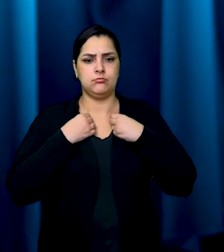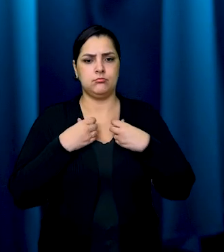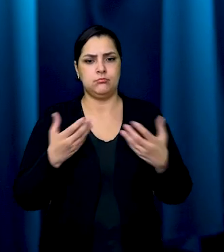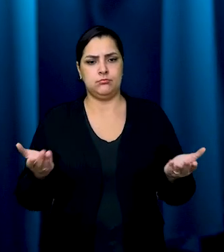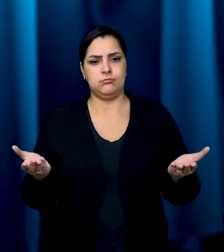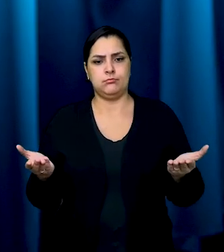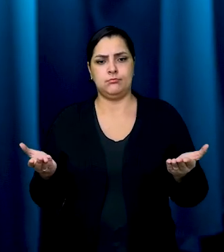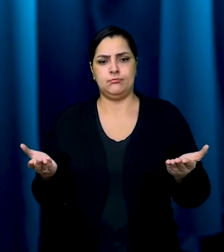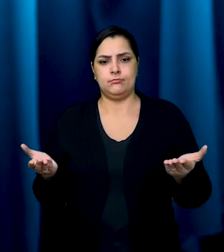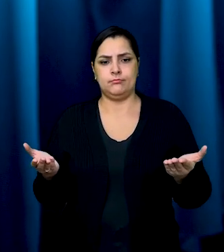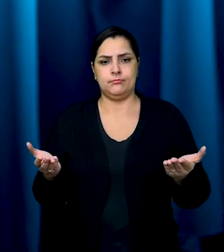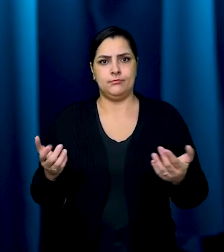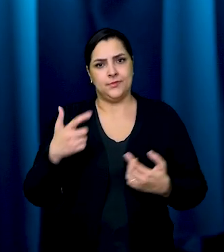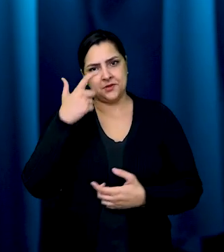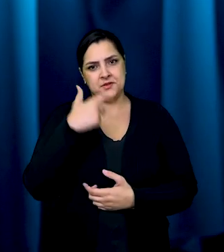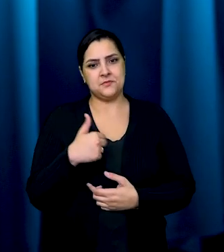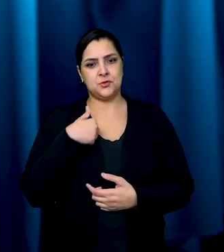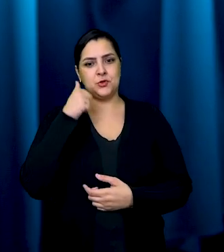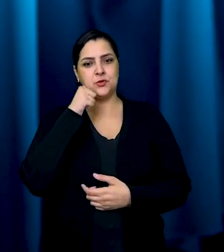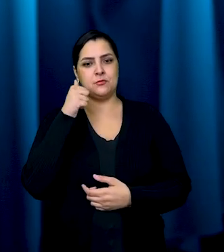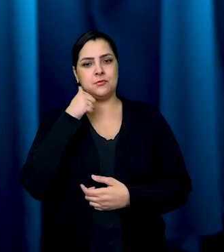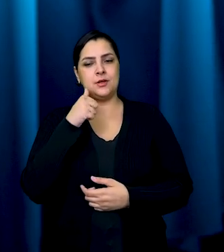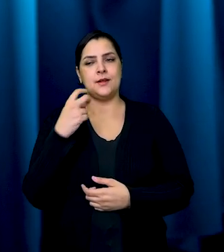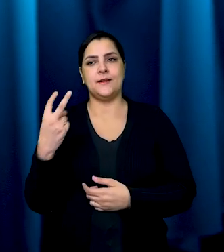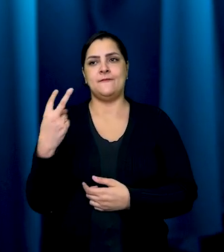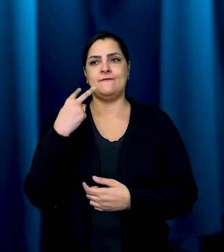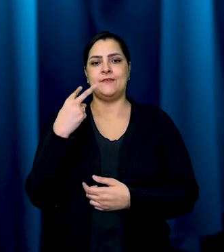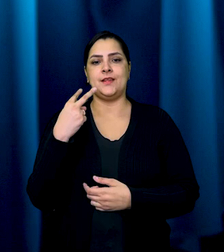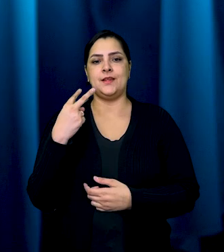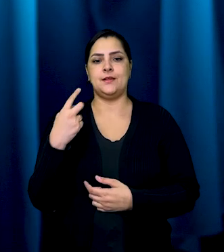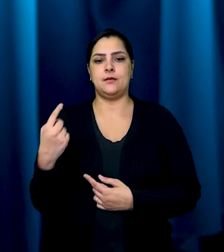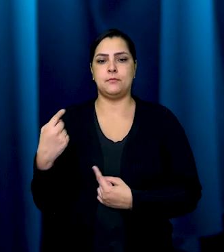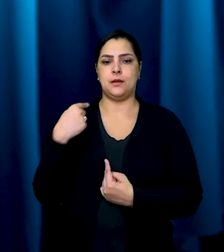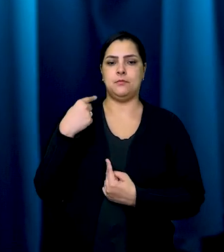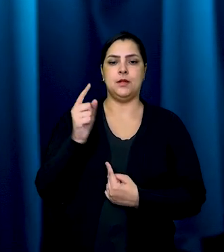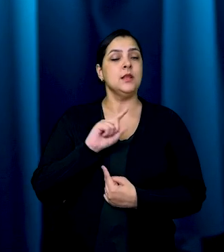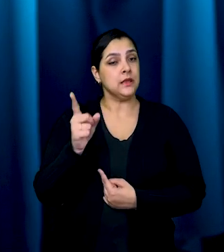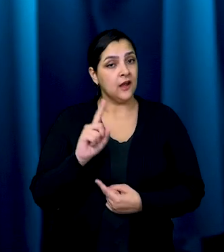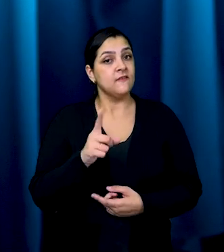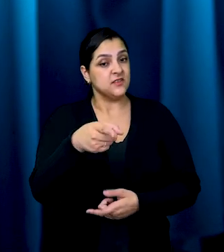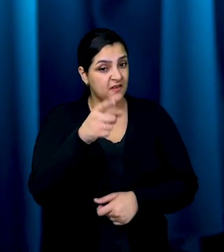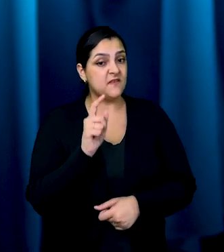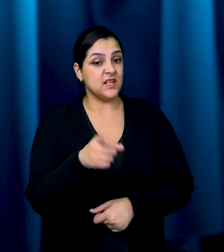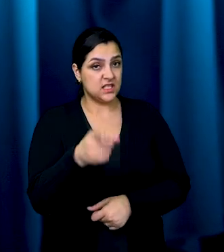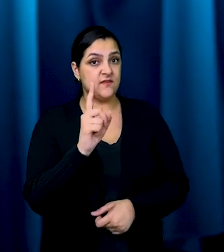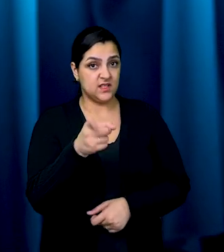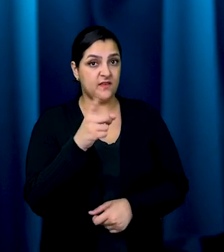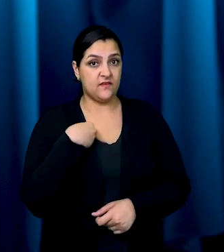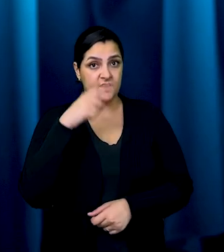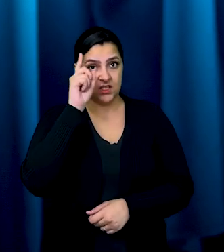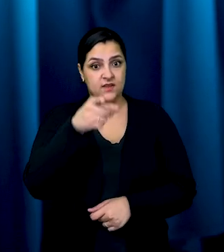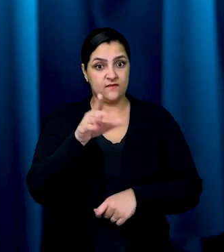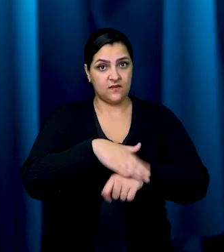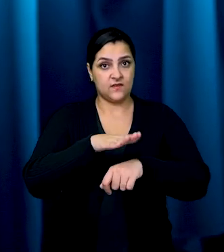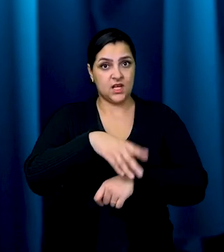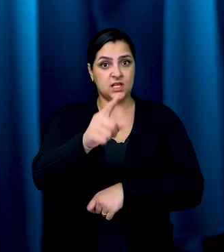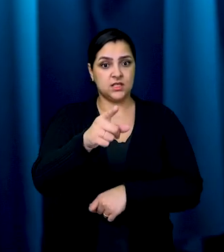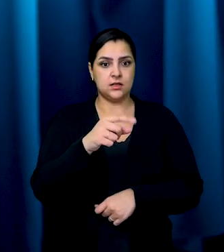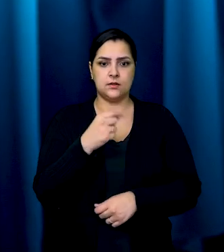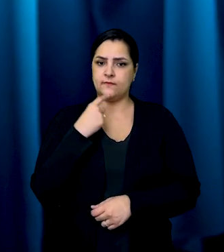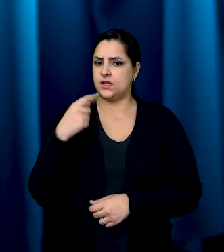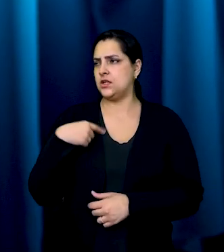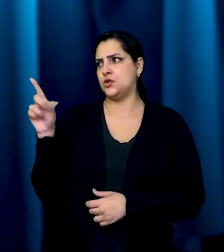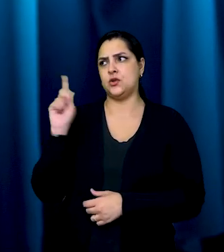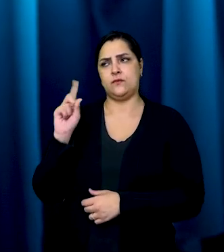Aí, assim, acho que por eu ser mulher, ela vinha mais assim, mais para mim, né? Não, você tem que fazer, você vai fazer, você vai fazer. Eu não vou.